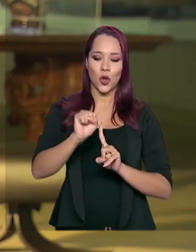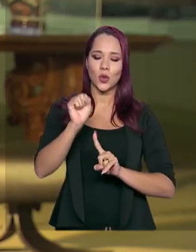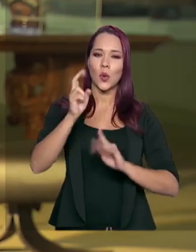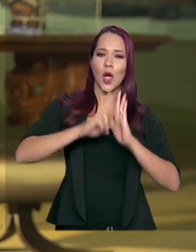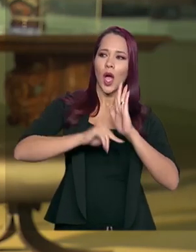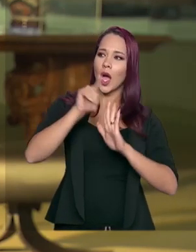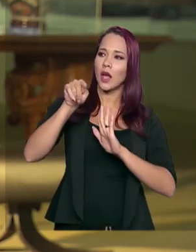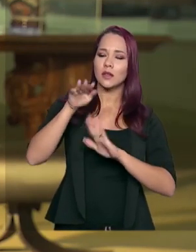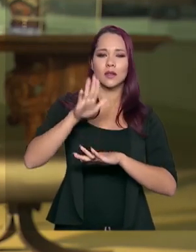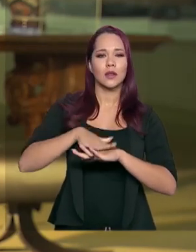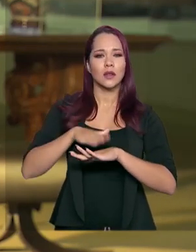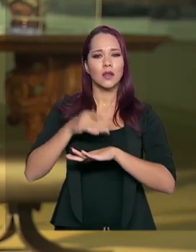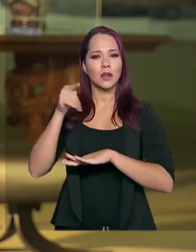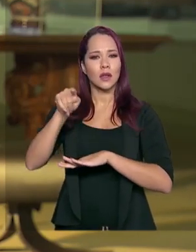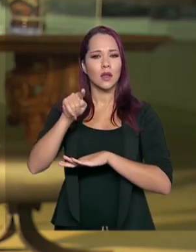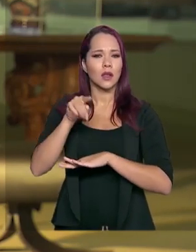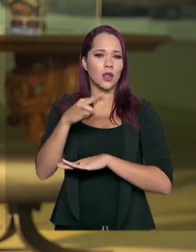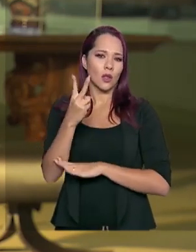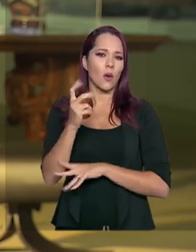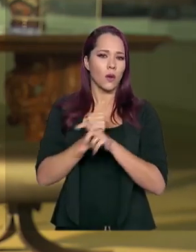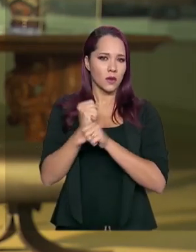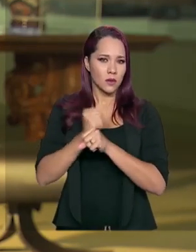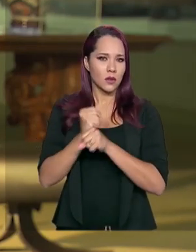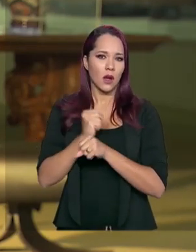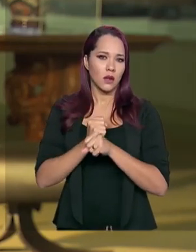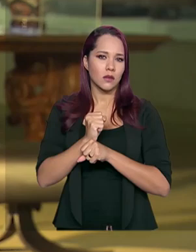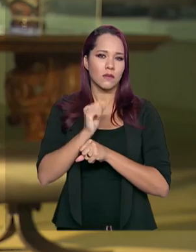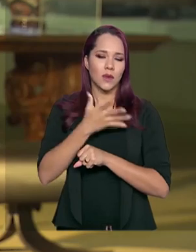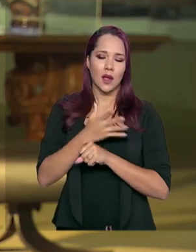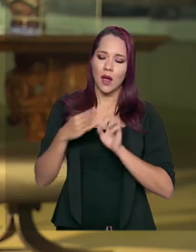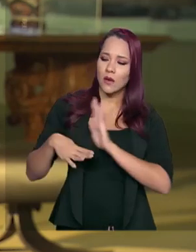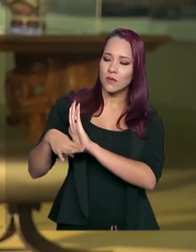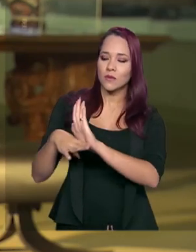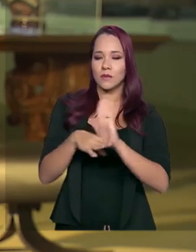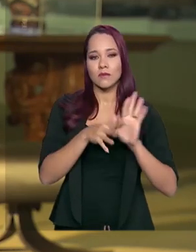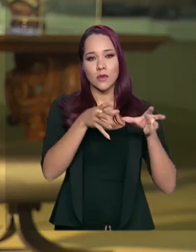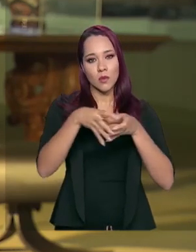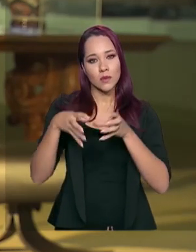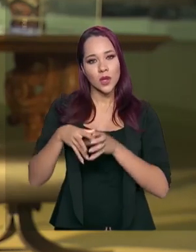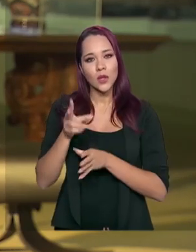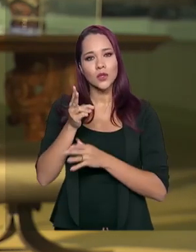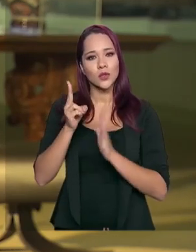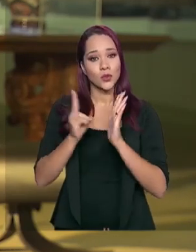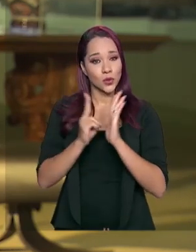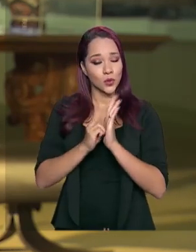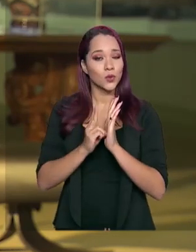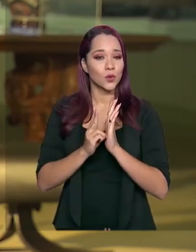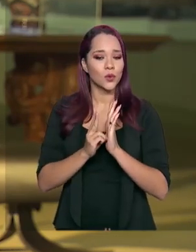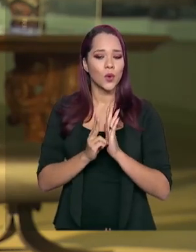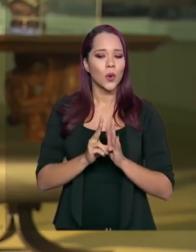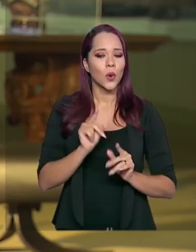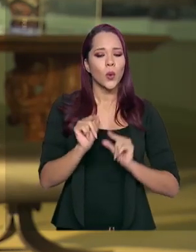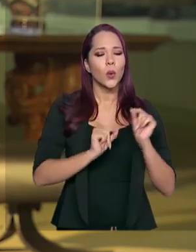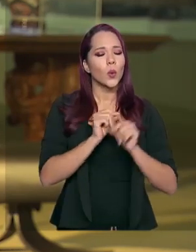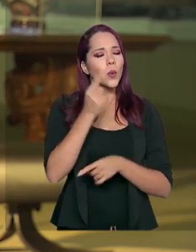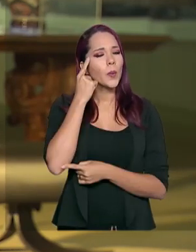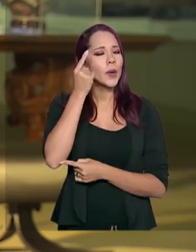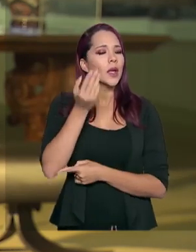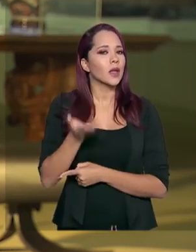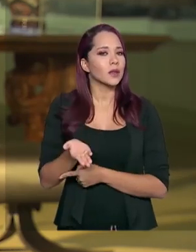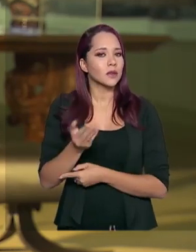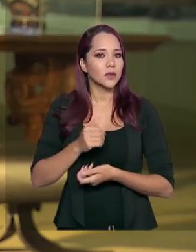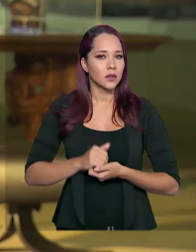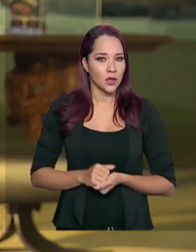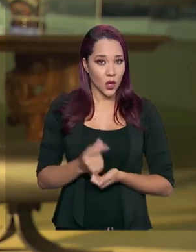estão em poder do órgão há cerca de dois anos para beneficiar as comunidades indígenas. O que se pensa sobre